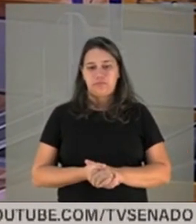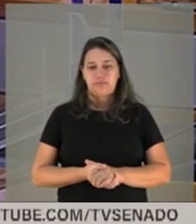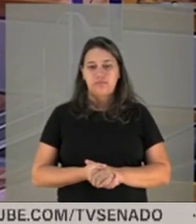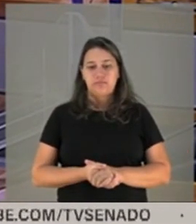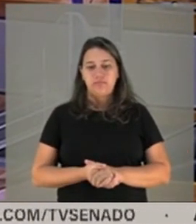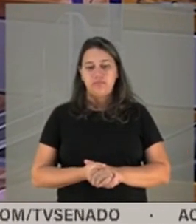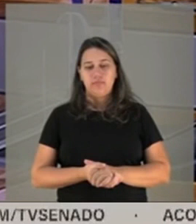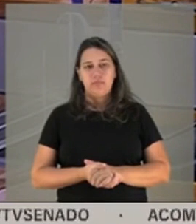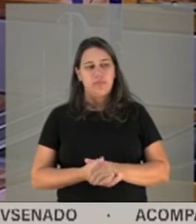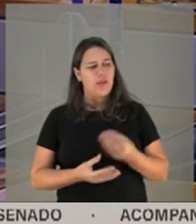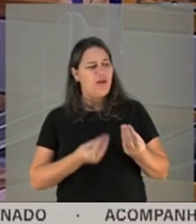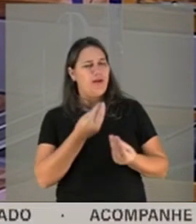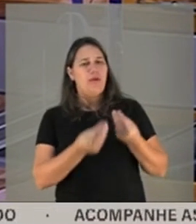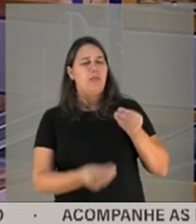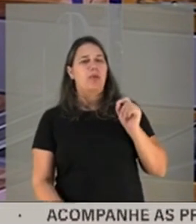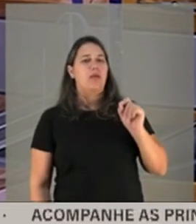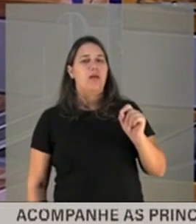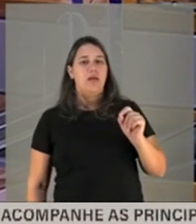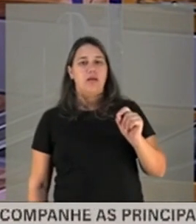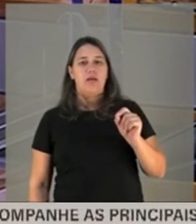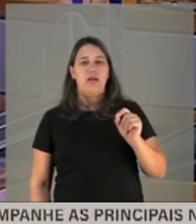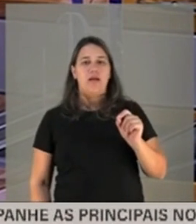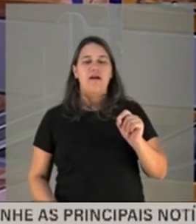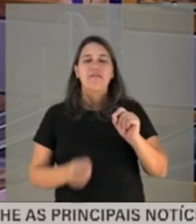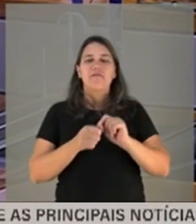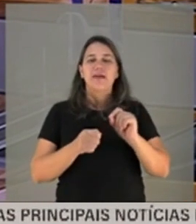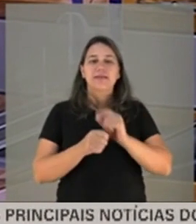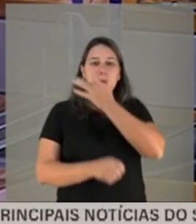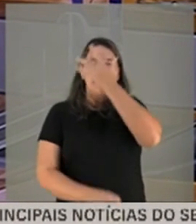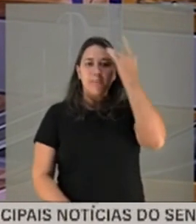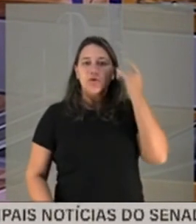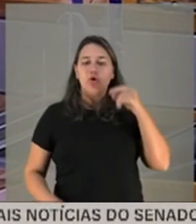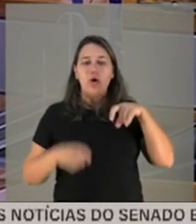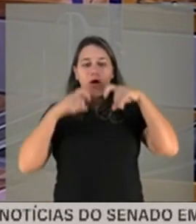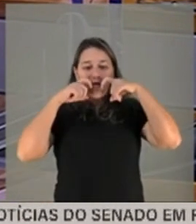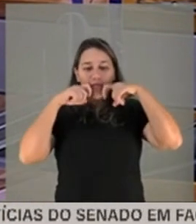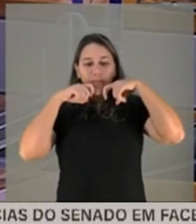Isso é um escárnio, é como se botasse um vampiro para tomar conta do banco de sangue.